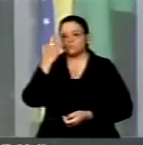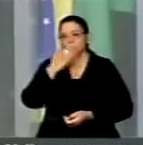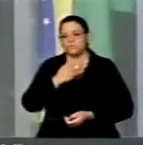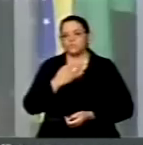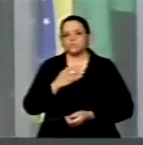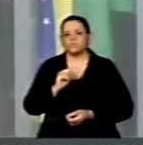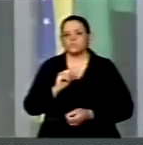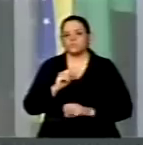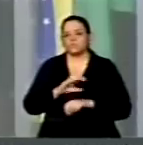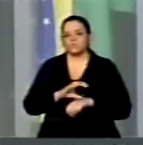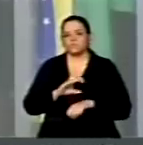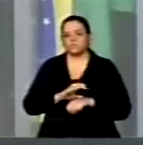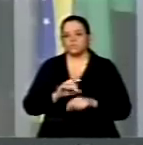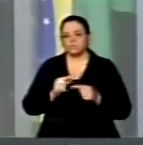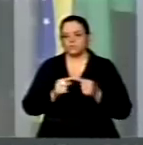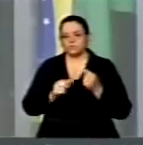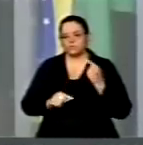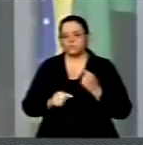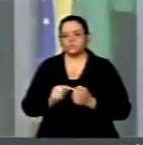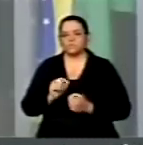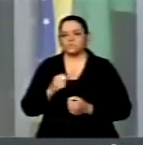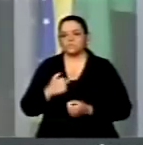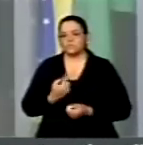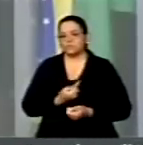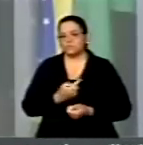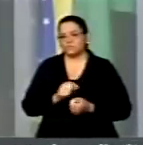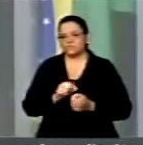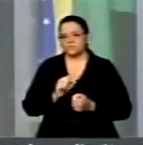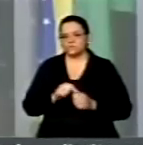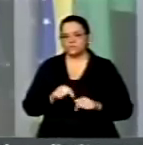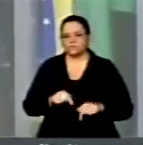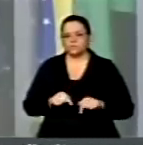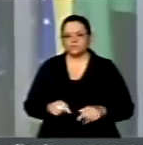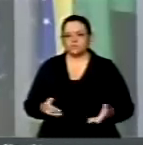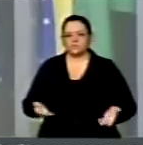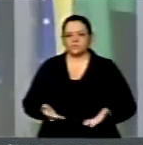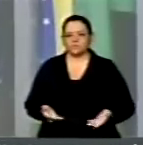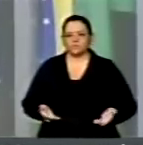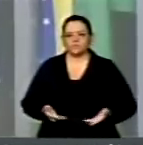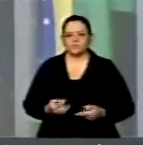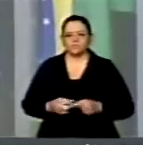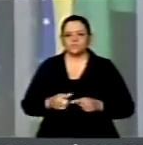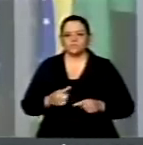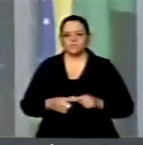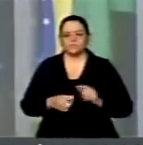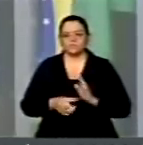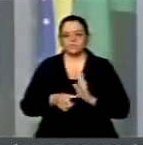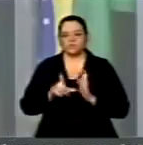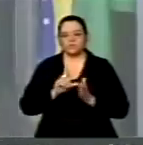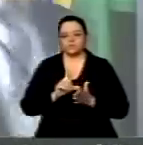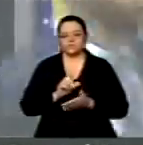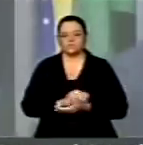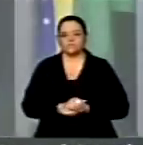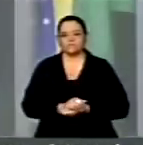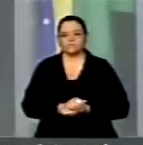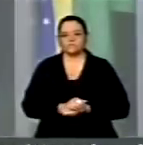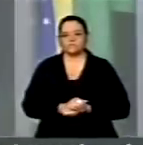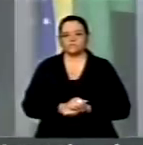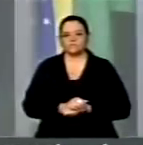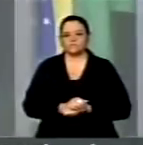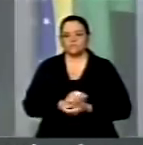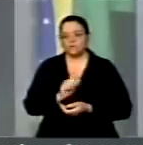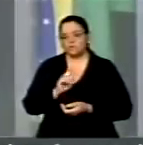inconstitucionalidade formal do que nós estamos fazendo aqui hoje. Como, anteriormente, na Adin